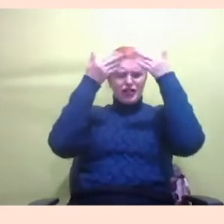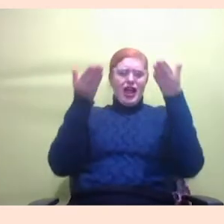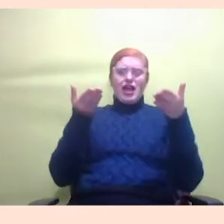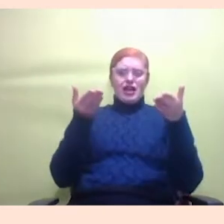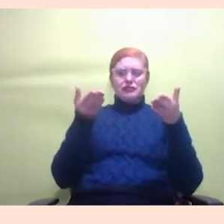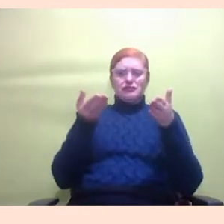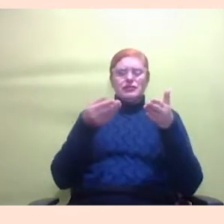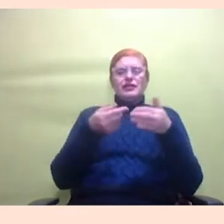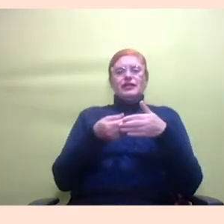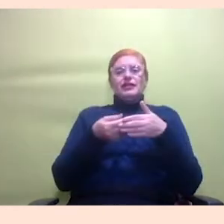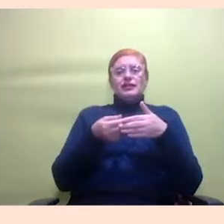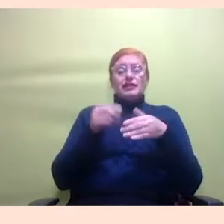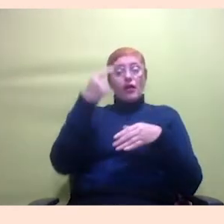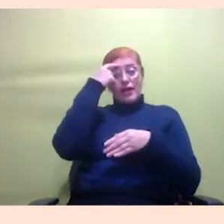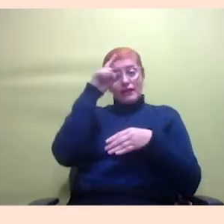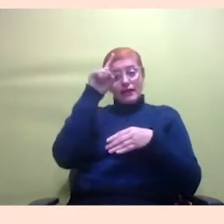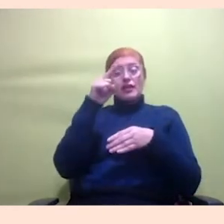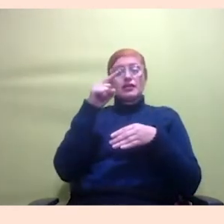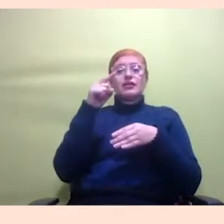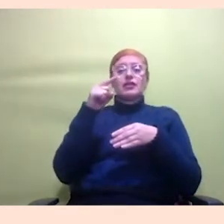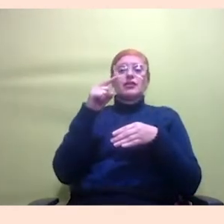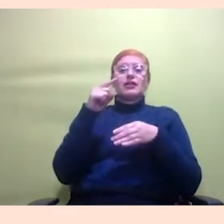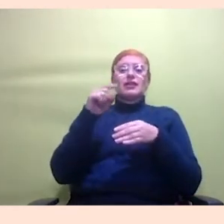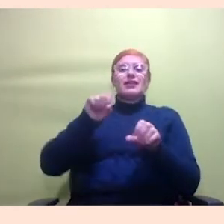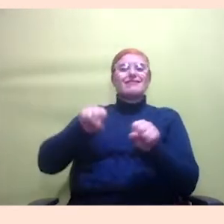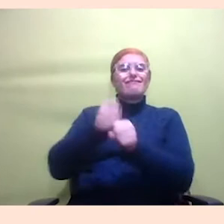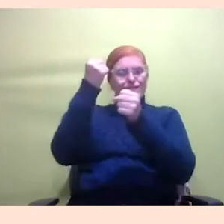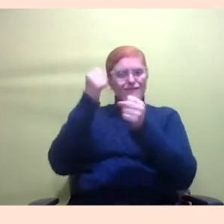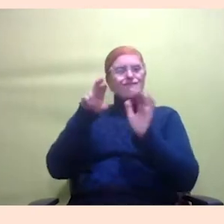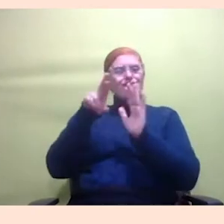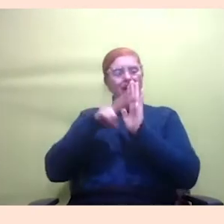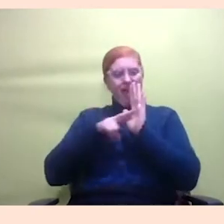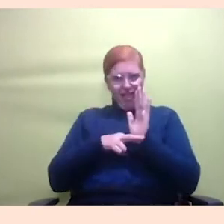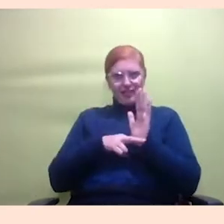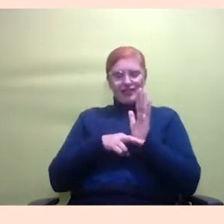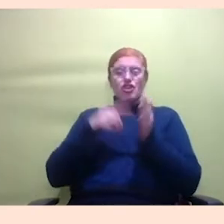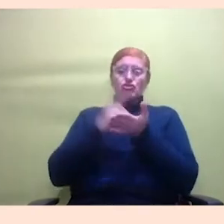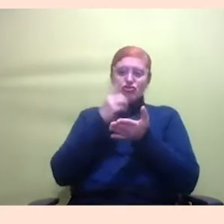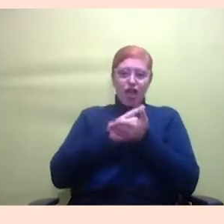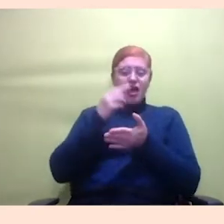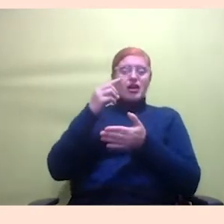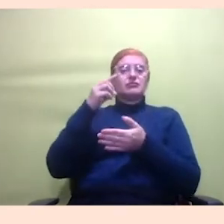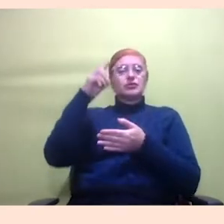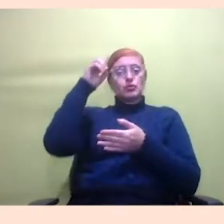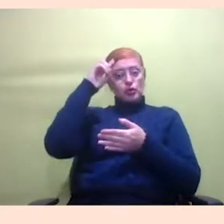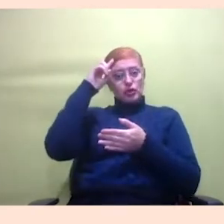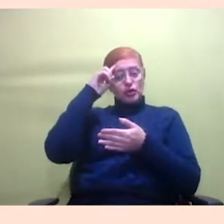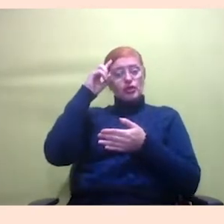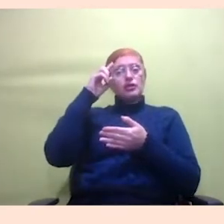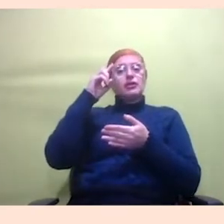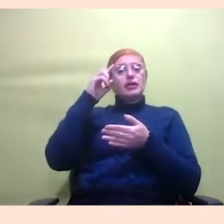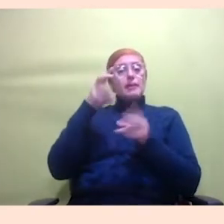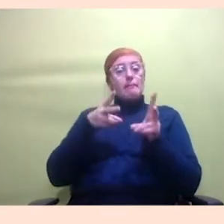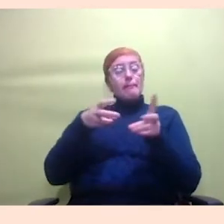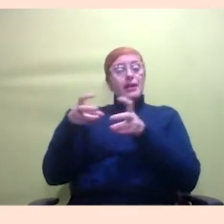a ideia é a gente desconstruir um pouco isso e a ideia do diário de bordo é um pouco de acompanhamento é acompanhar como essa pessoa está seguindo